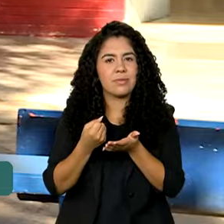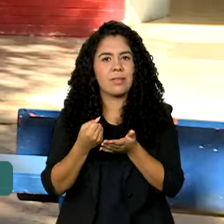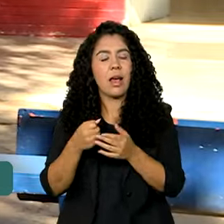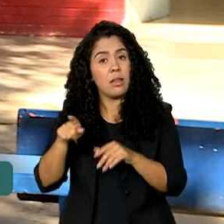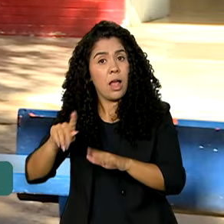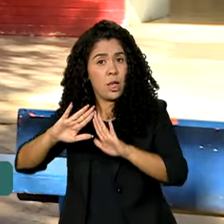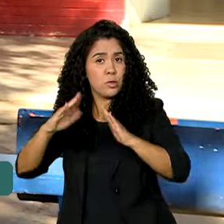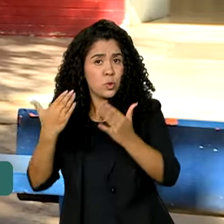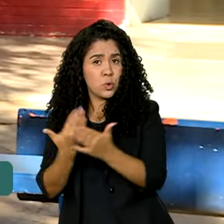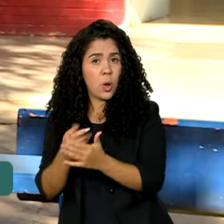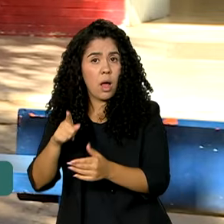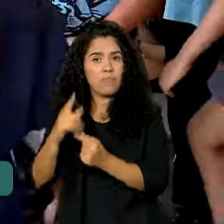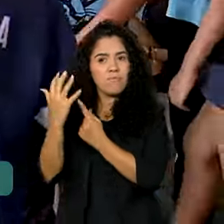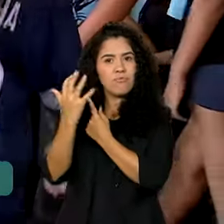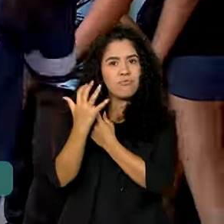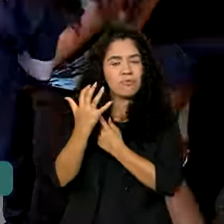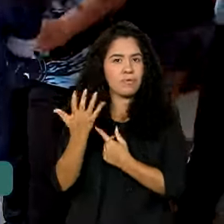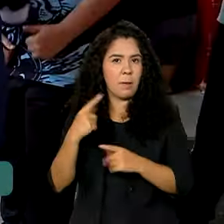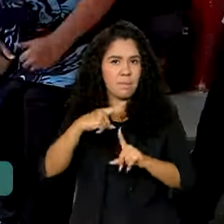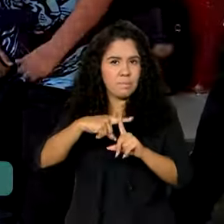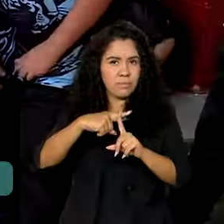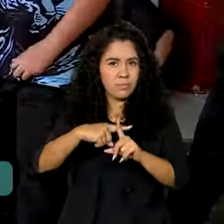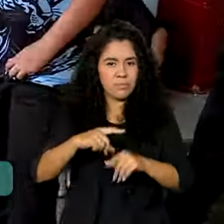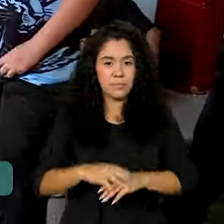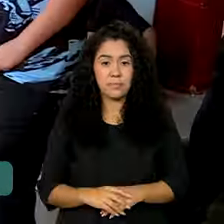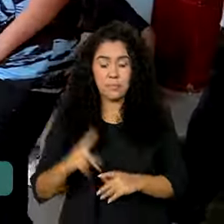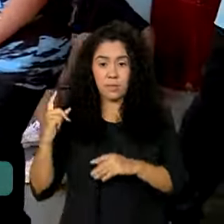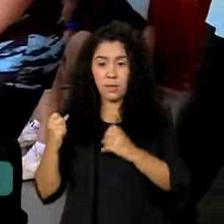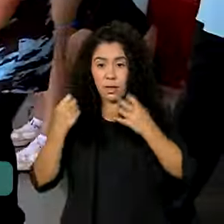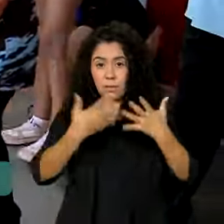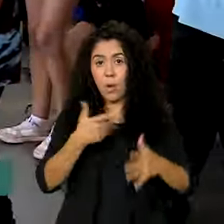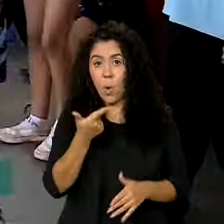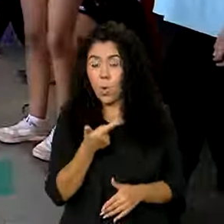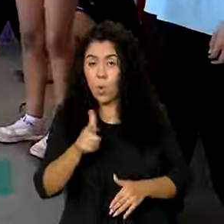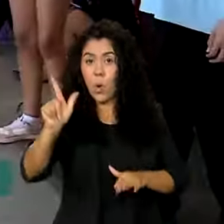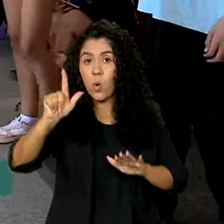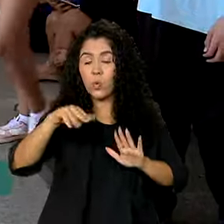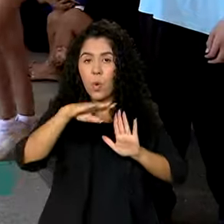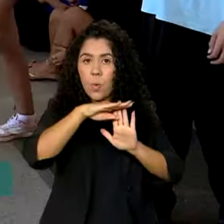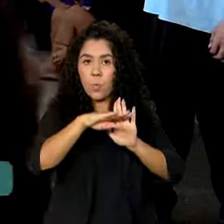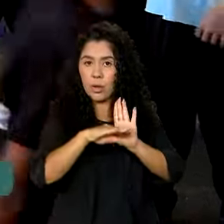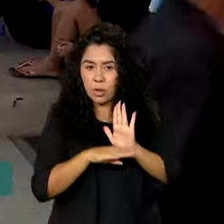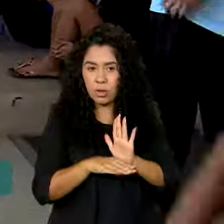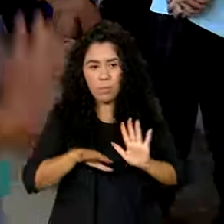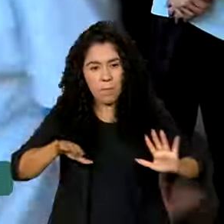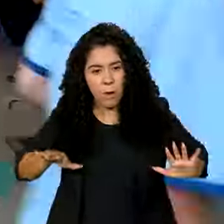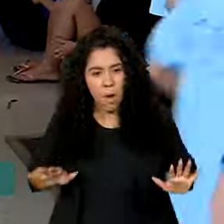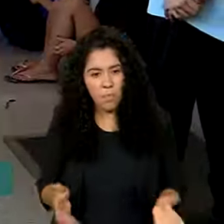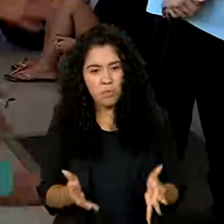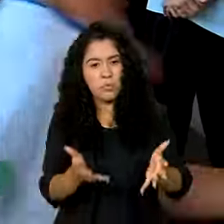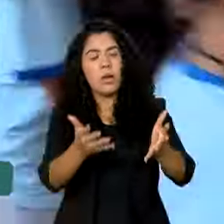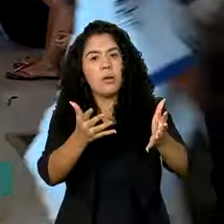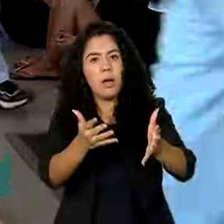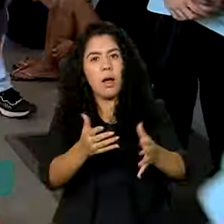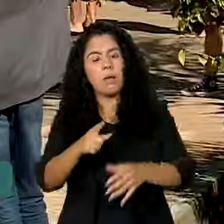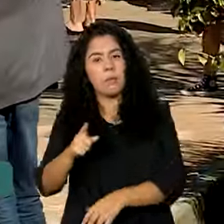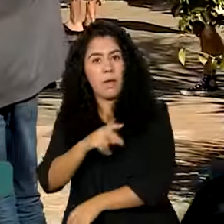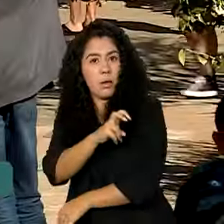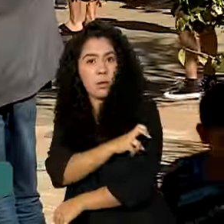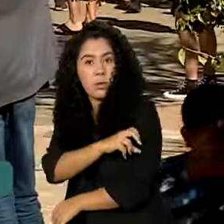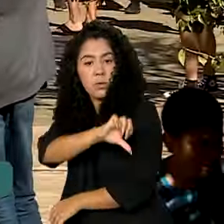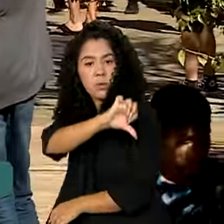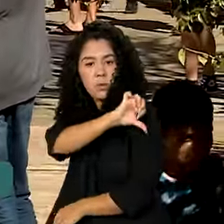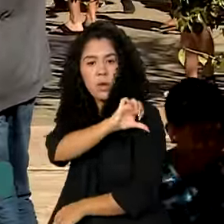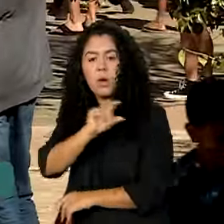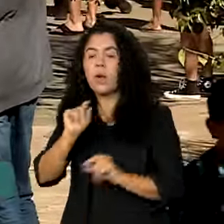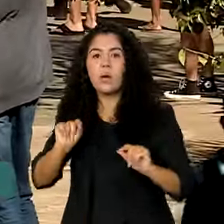tem bastante influência nisso. Outro programa para o fortalecimento dos anos finais do ensino fundamental é